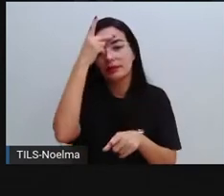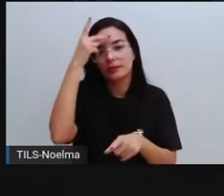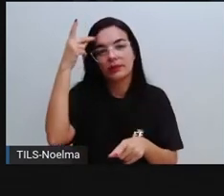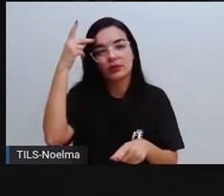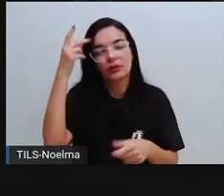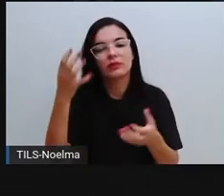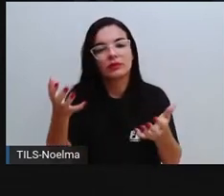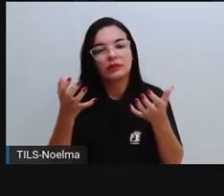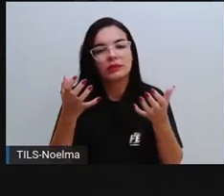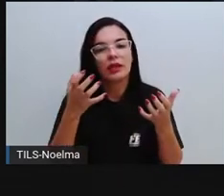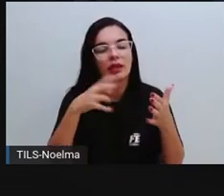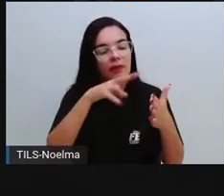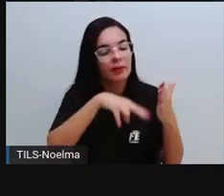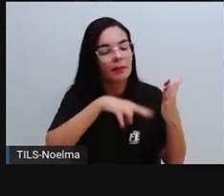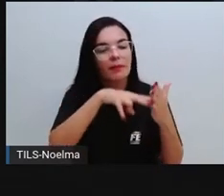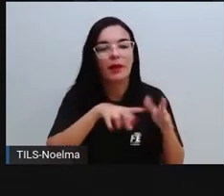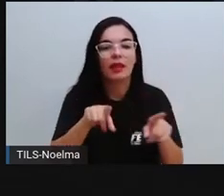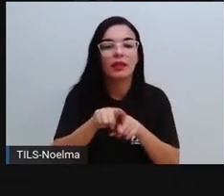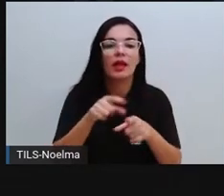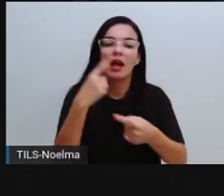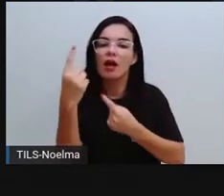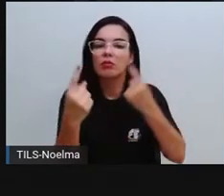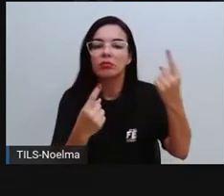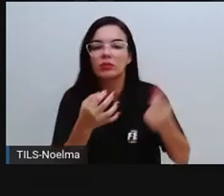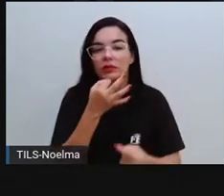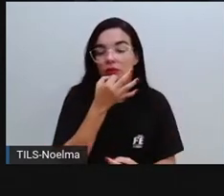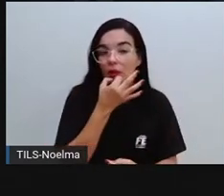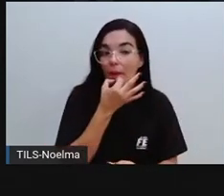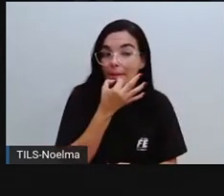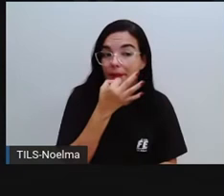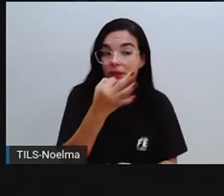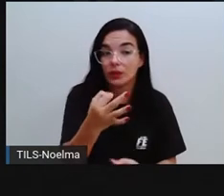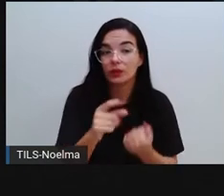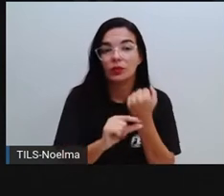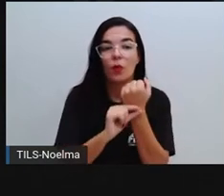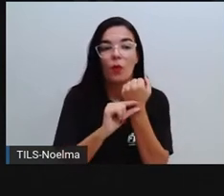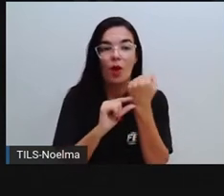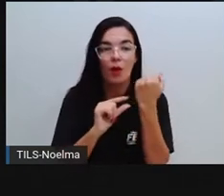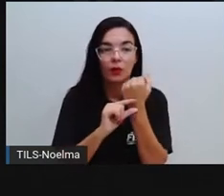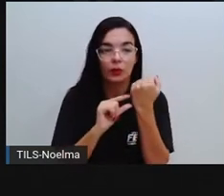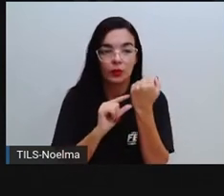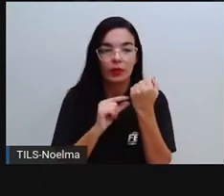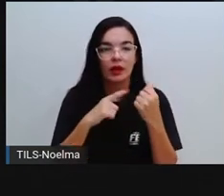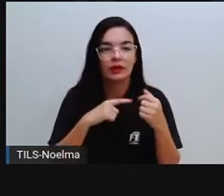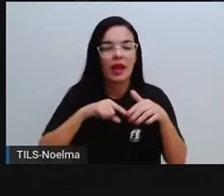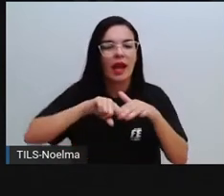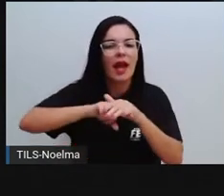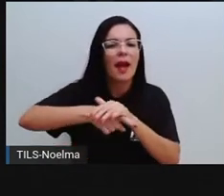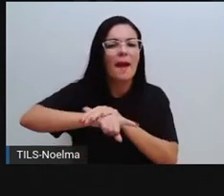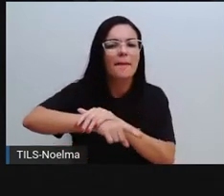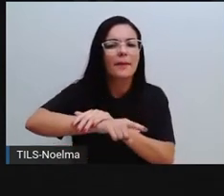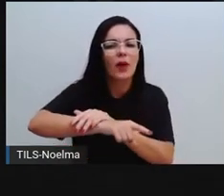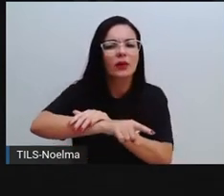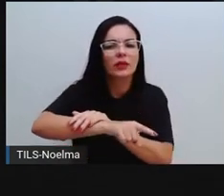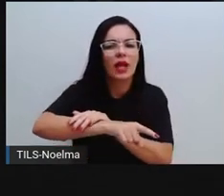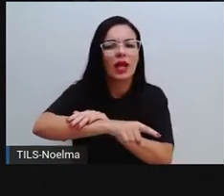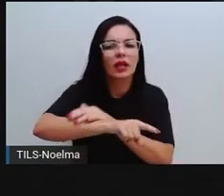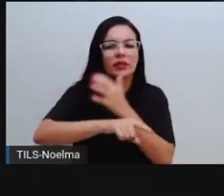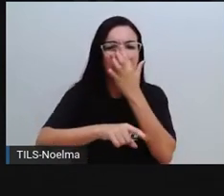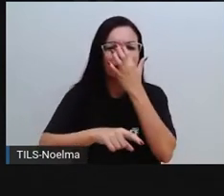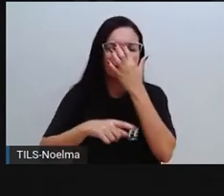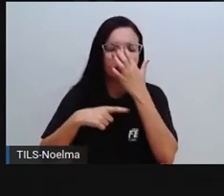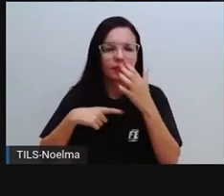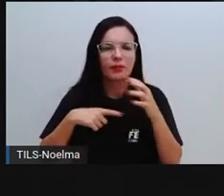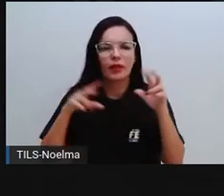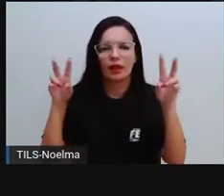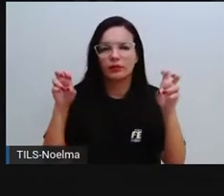apresentando aí as opiniões do autor, né? Nessa reportagem mais aprofunda... É um tipo de